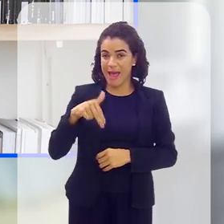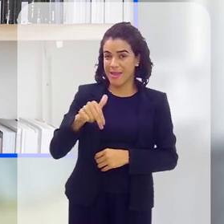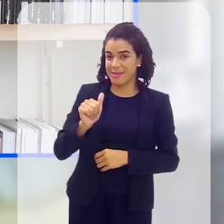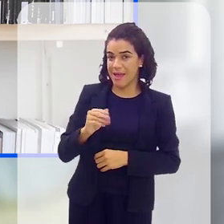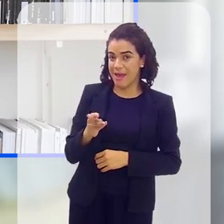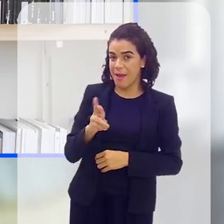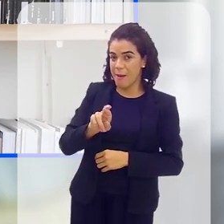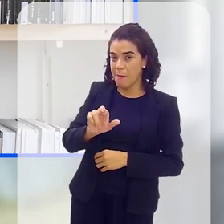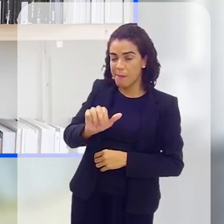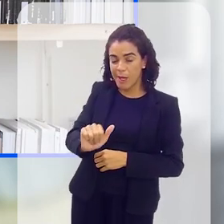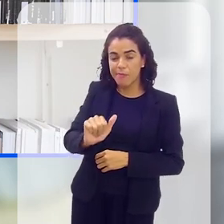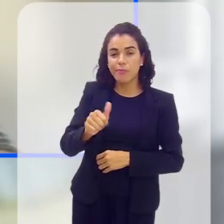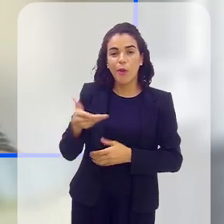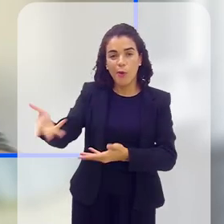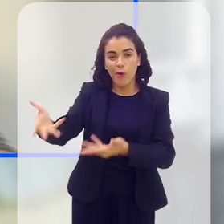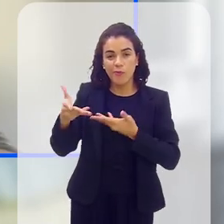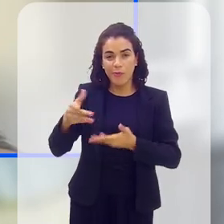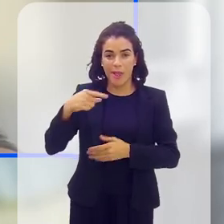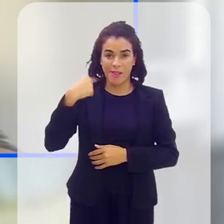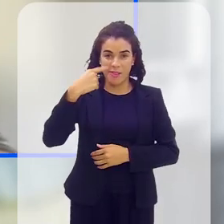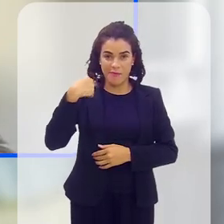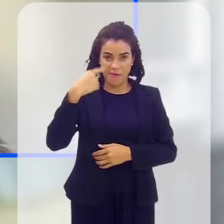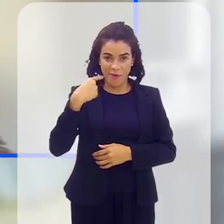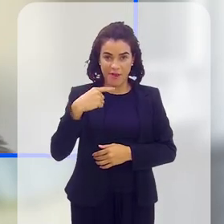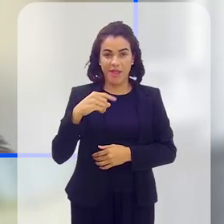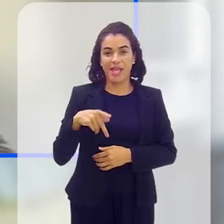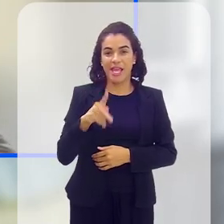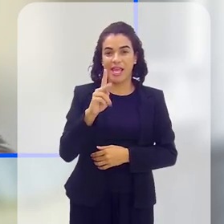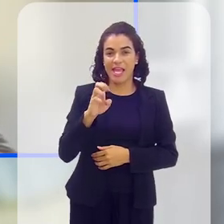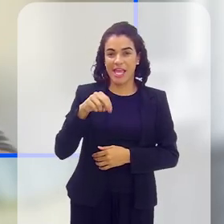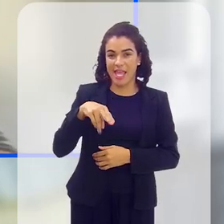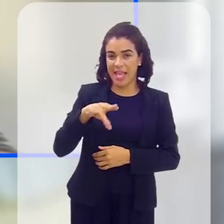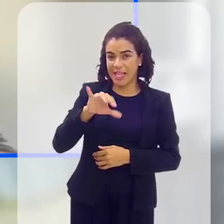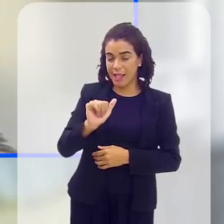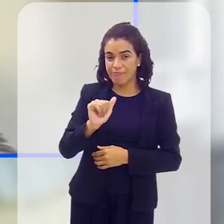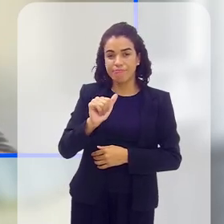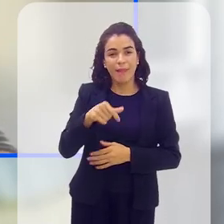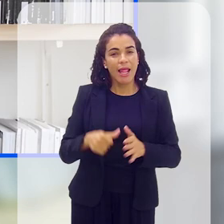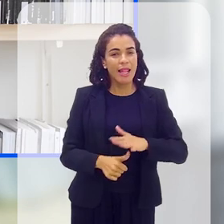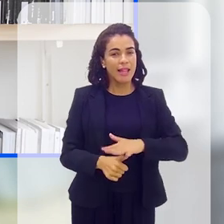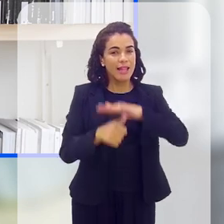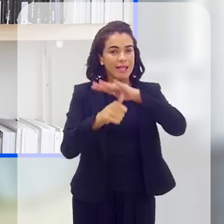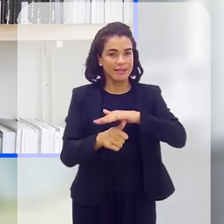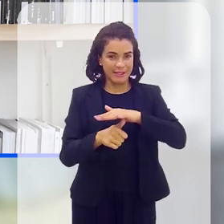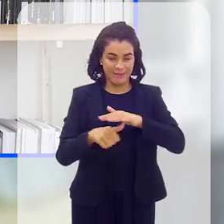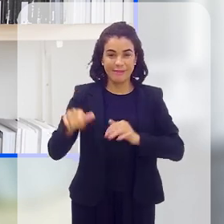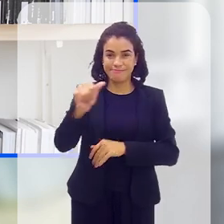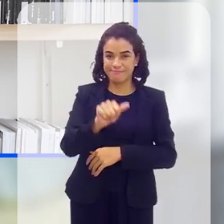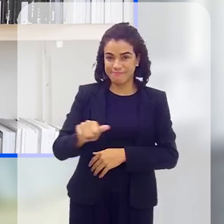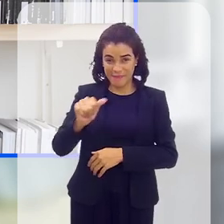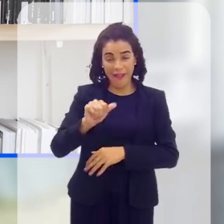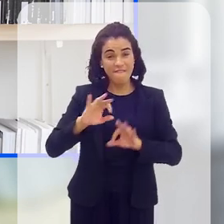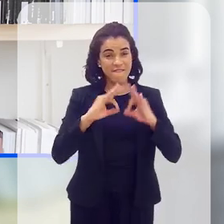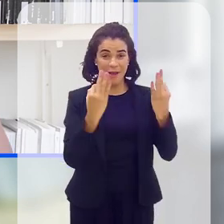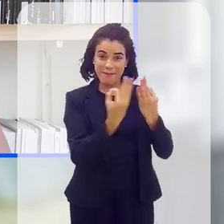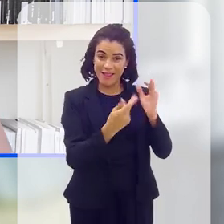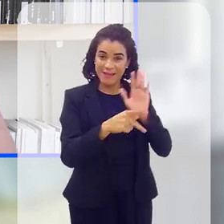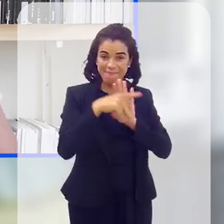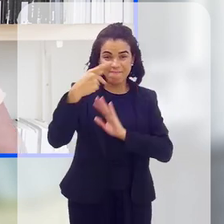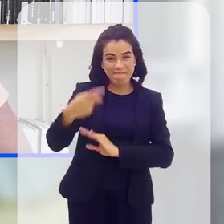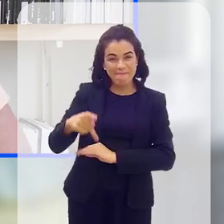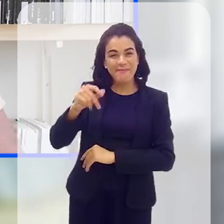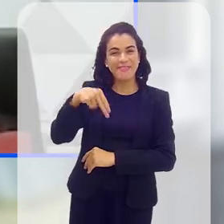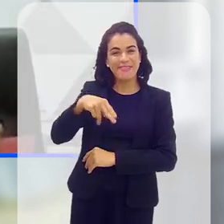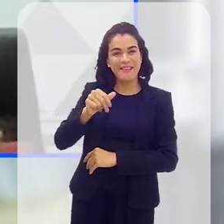sobre esse assunto, convidamos a advogada Kenia Rio, que preside a associação e que faz parte de uma família com nanismo. Também vamos